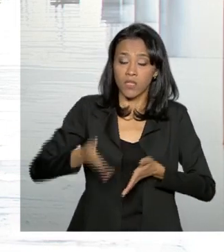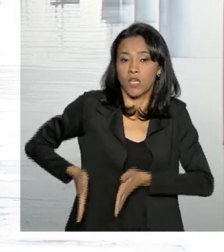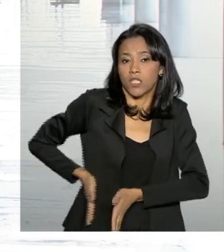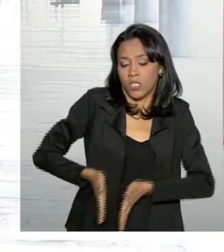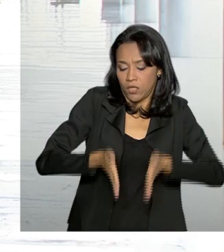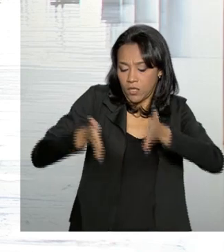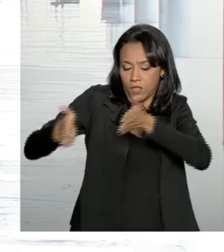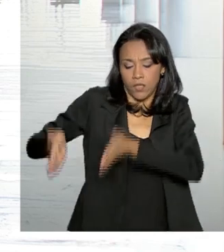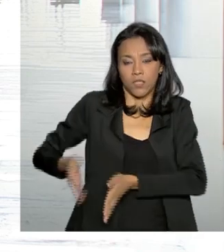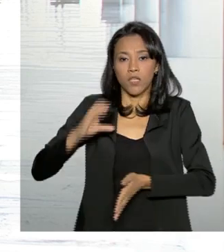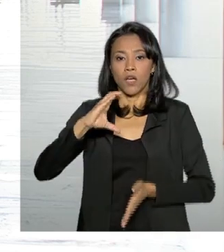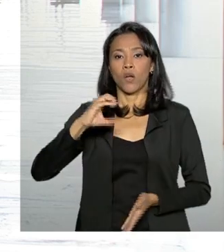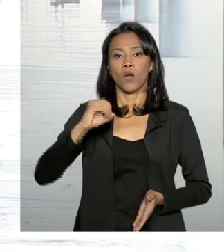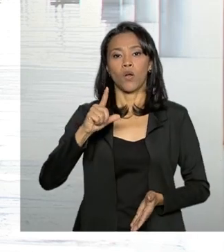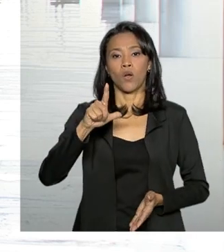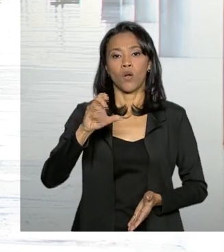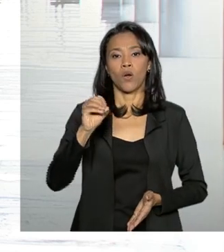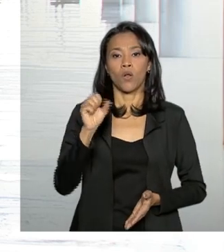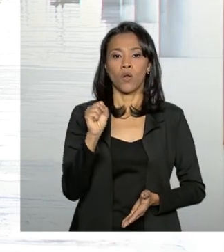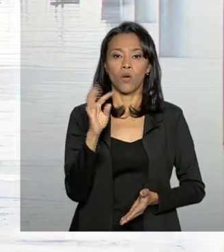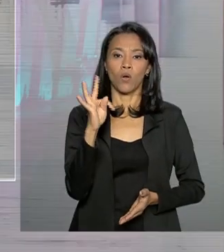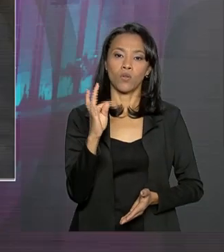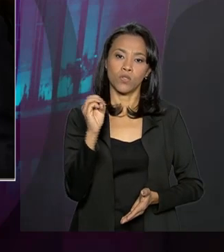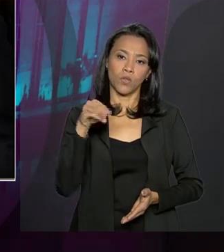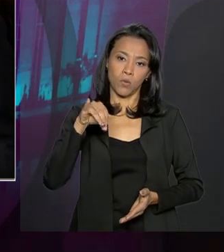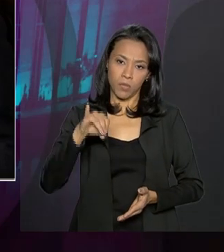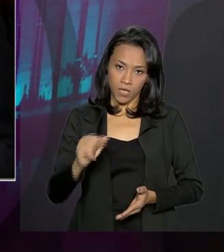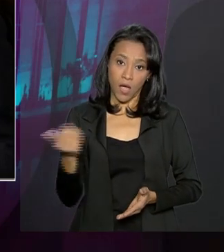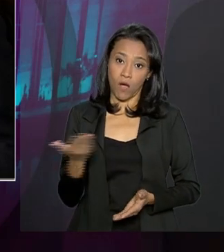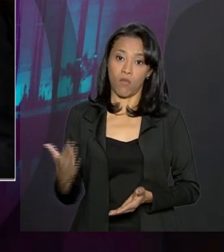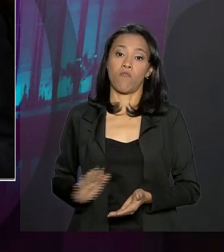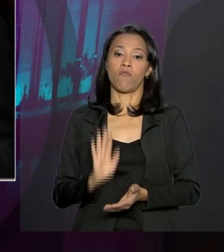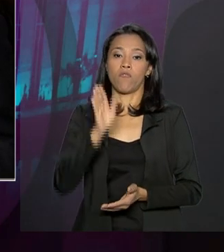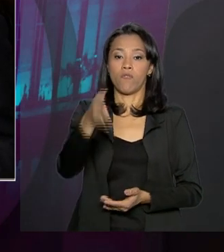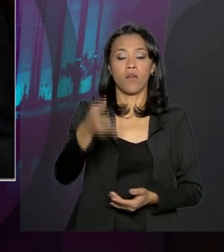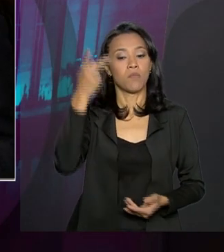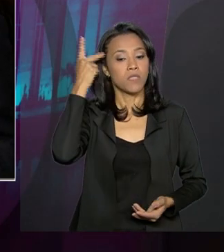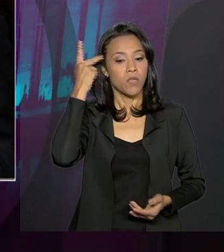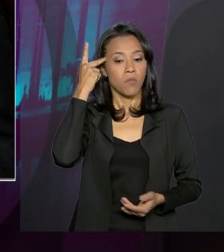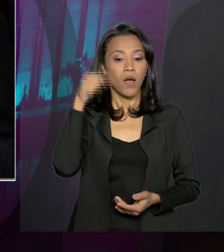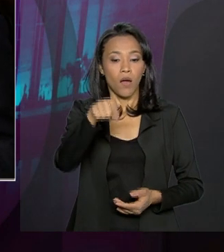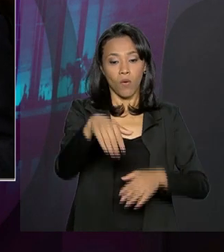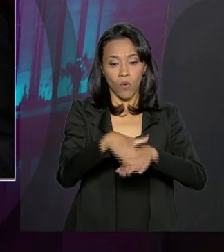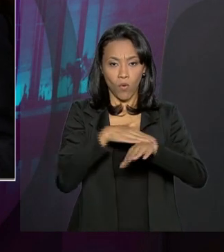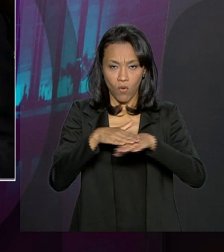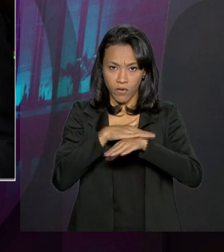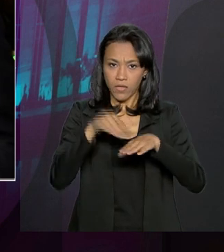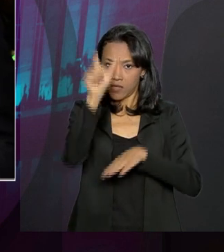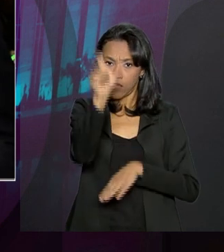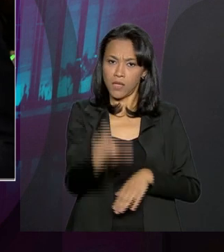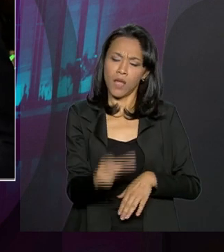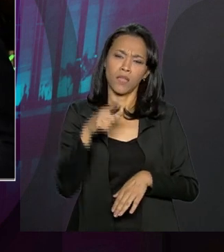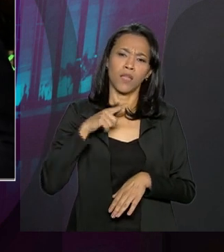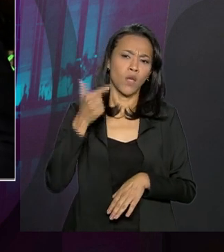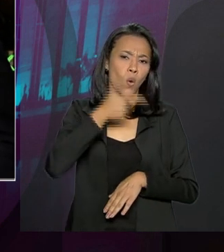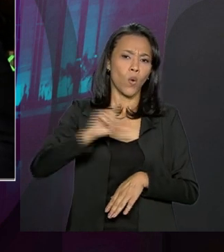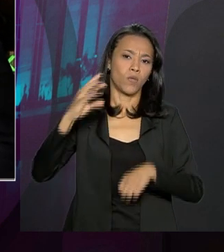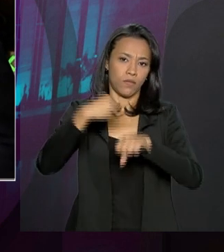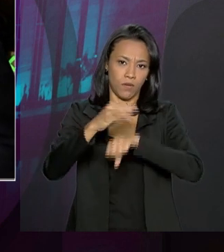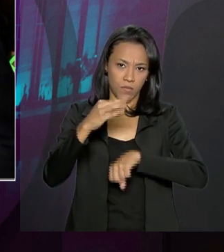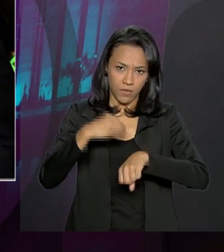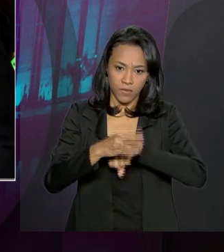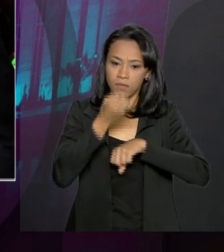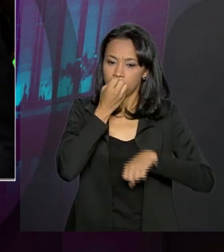colostomia. E é para lá que a gente vai agora em São Paulo conversar com o repórter Ricardo Ferraz, que tem outras informações do dia.